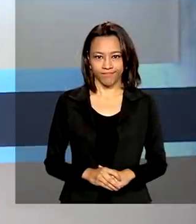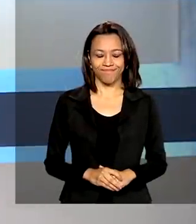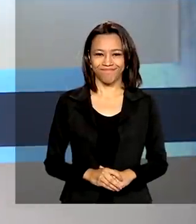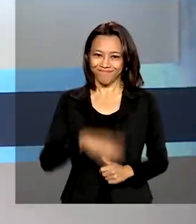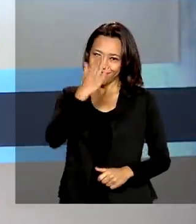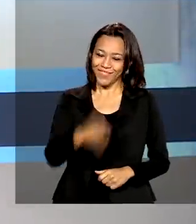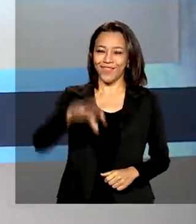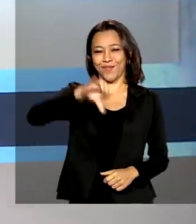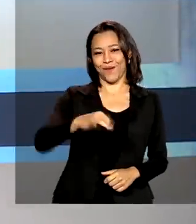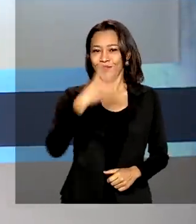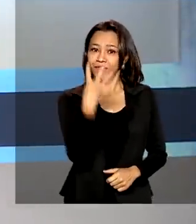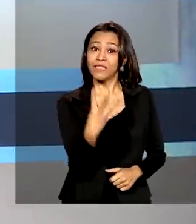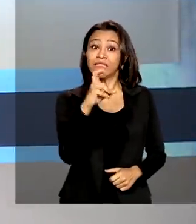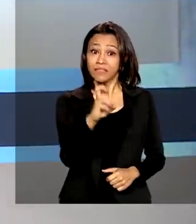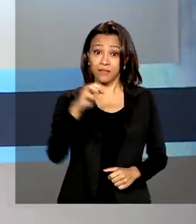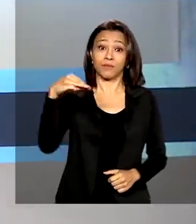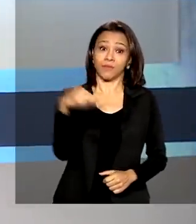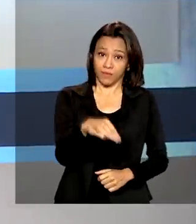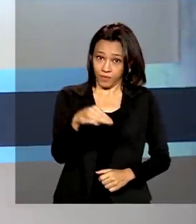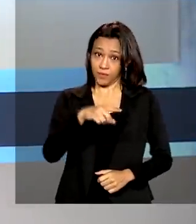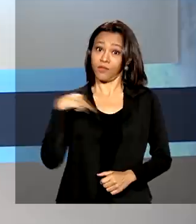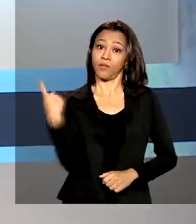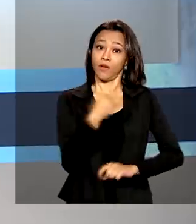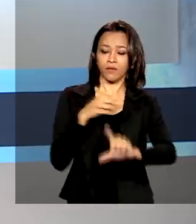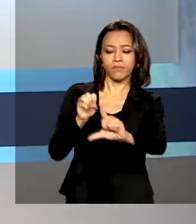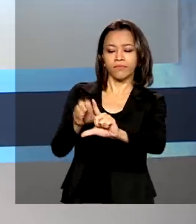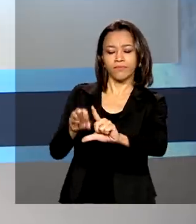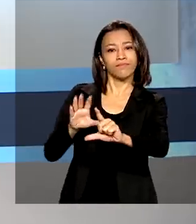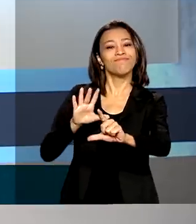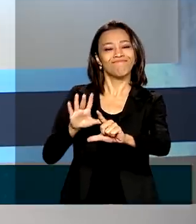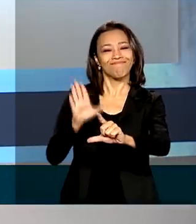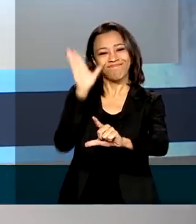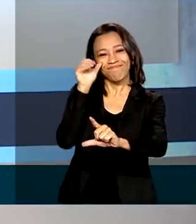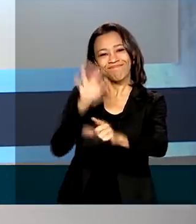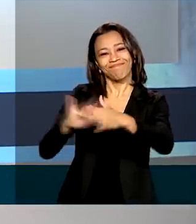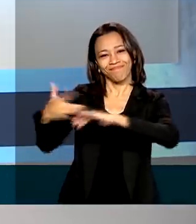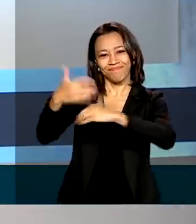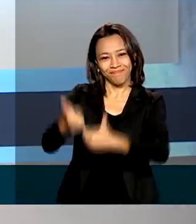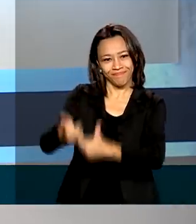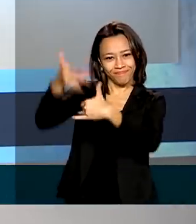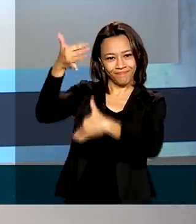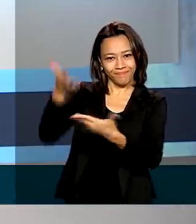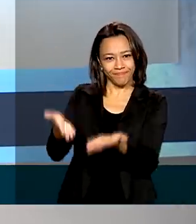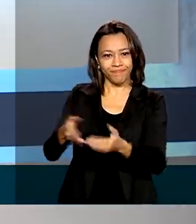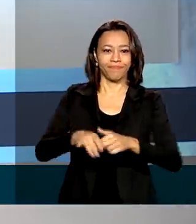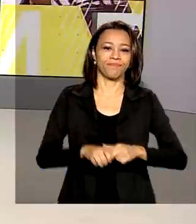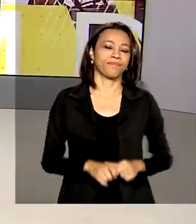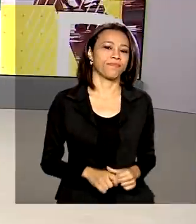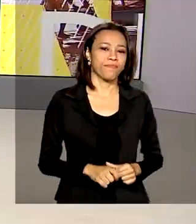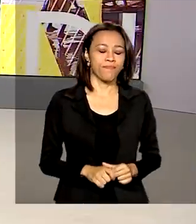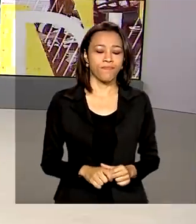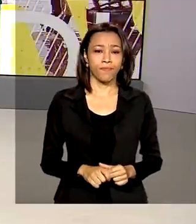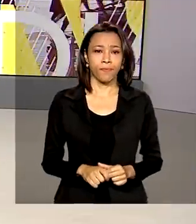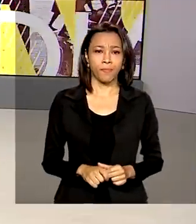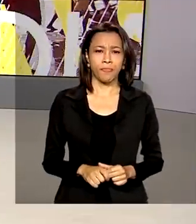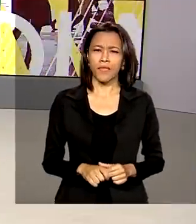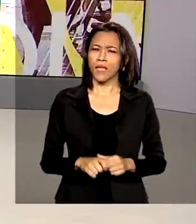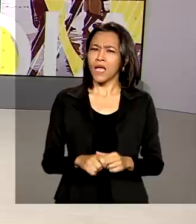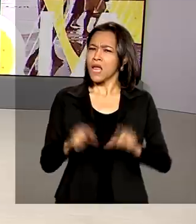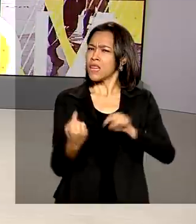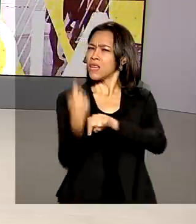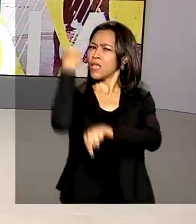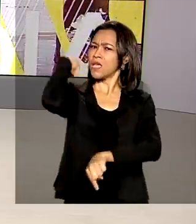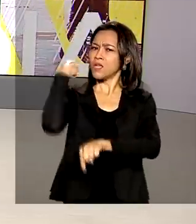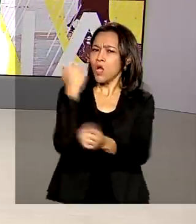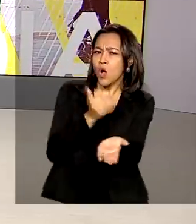São 9 horas e 45 minutos. Nós estamos ao vivo também pelas redes sociais. Desde o início